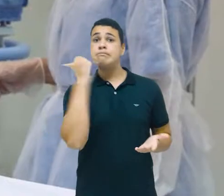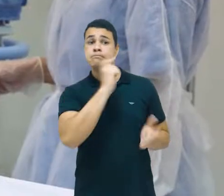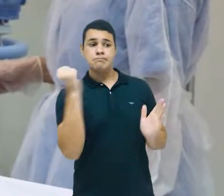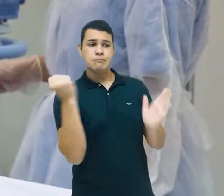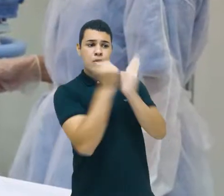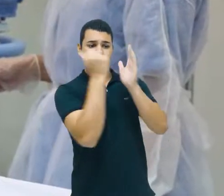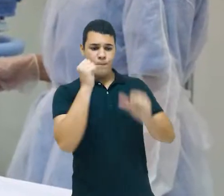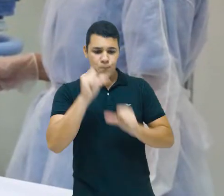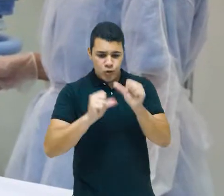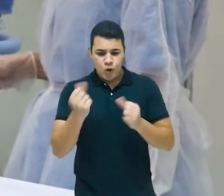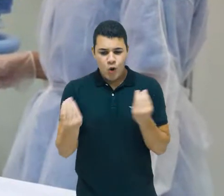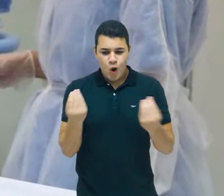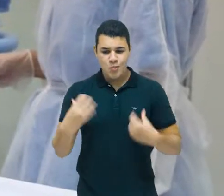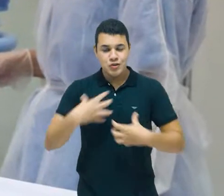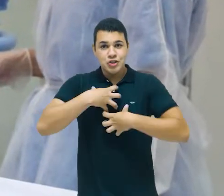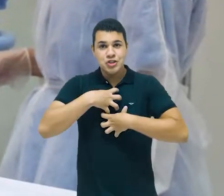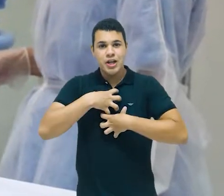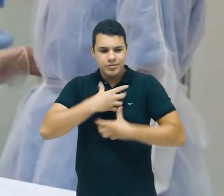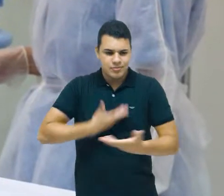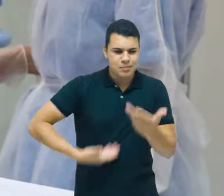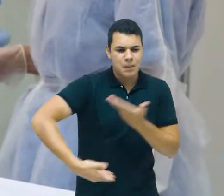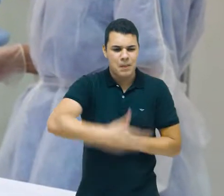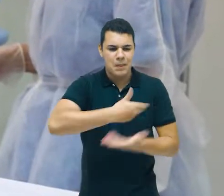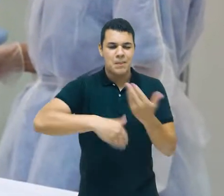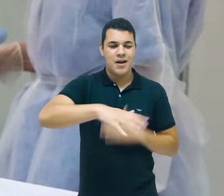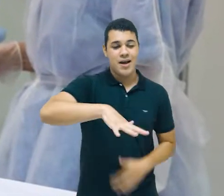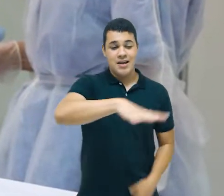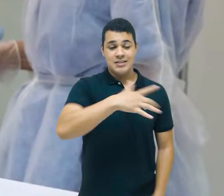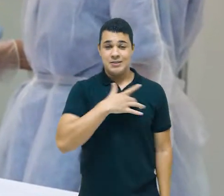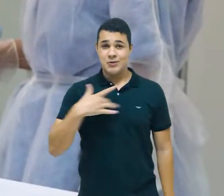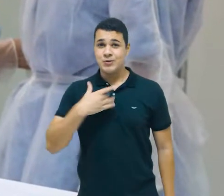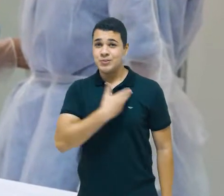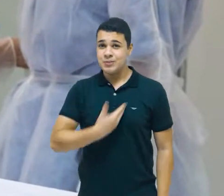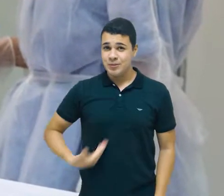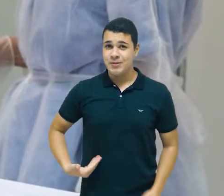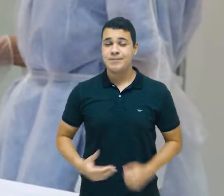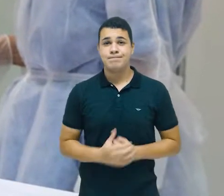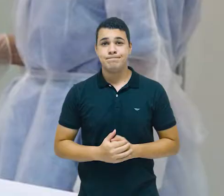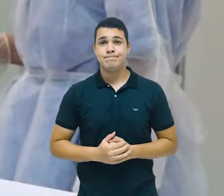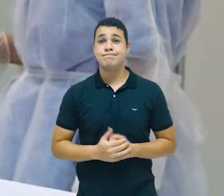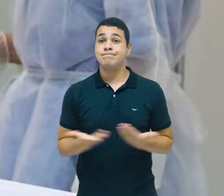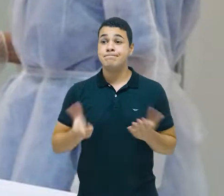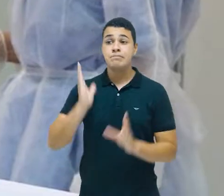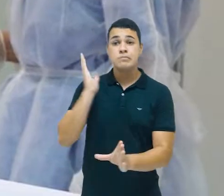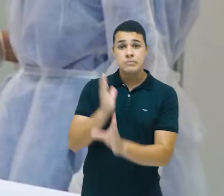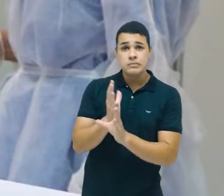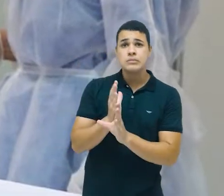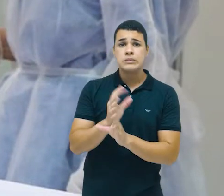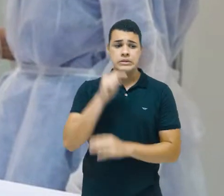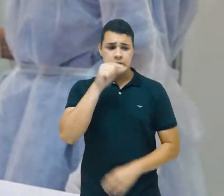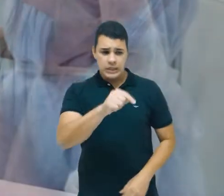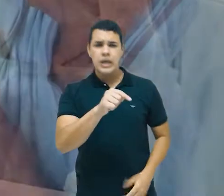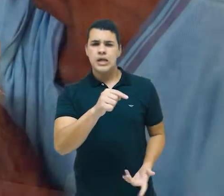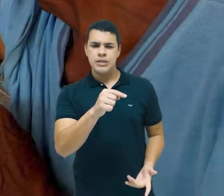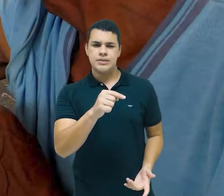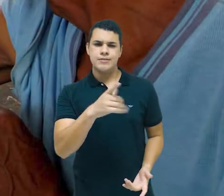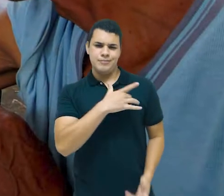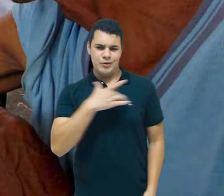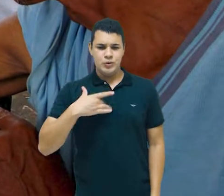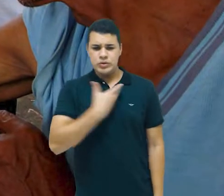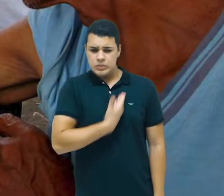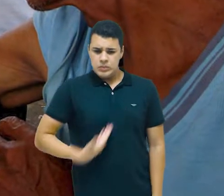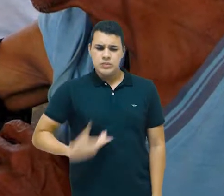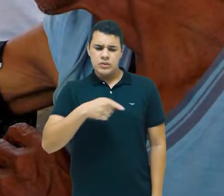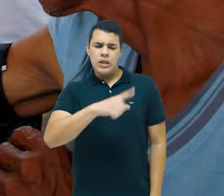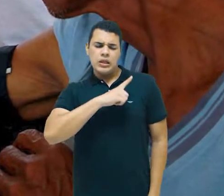mudou definitivamente nossa relação com a saúde pública. No entanto, esse sistema público convive